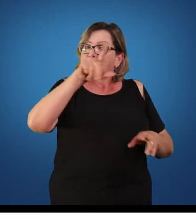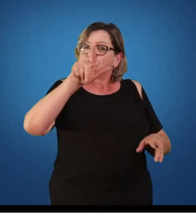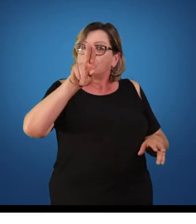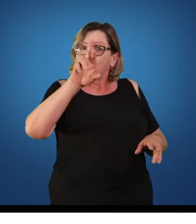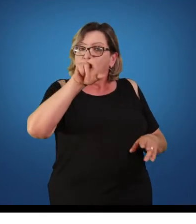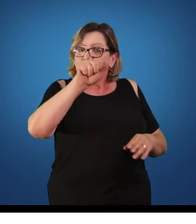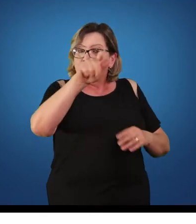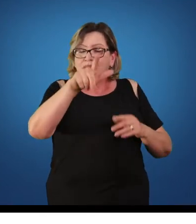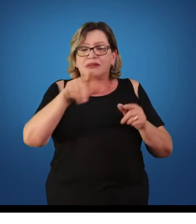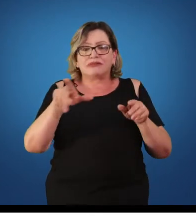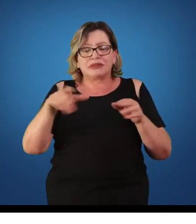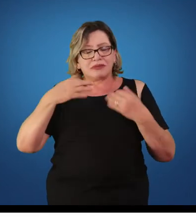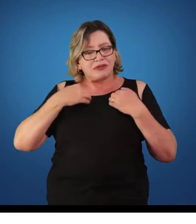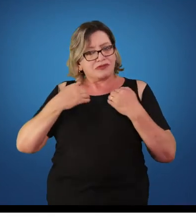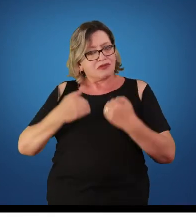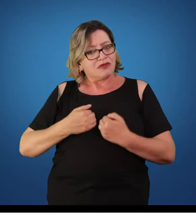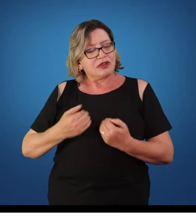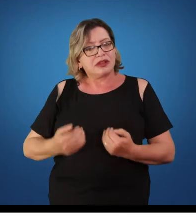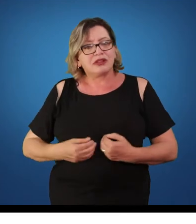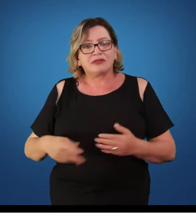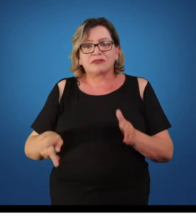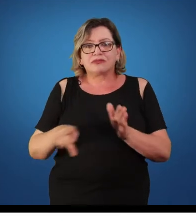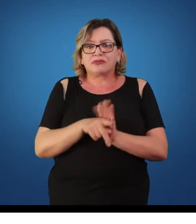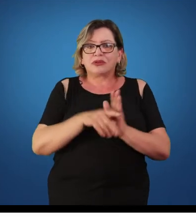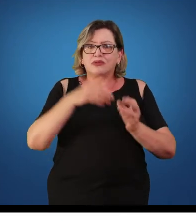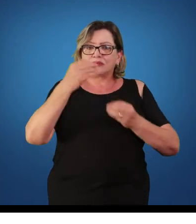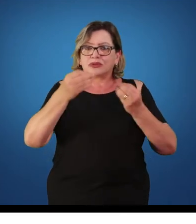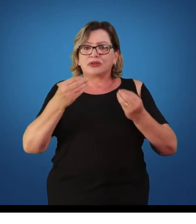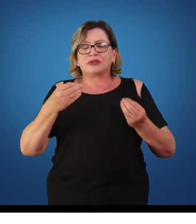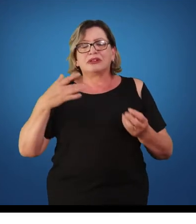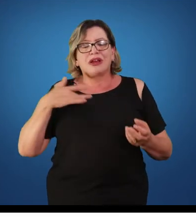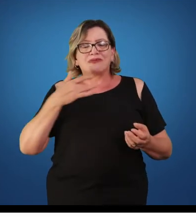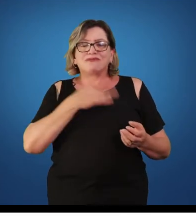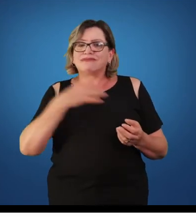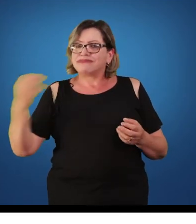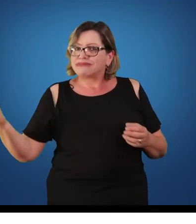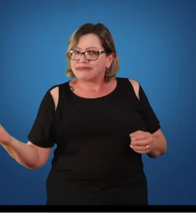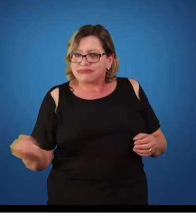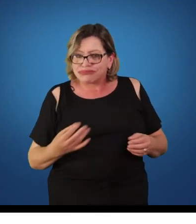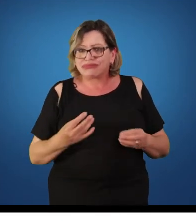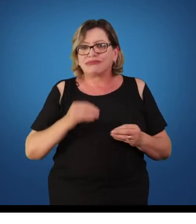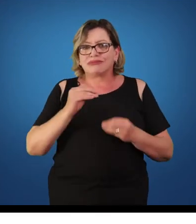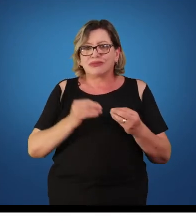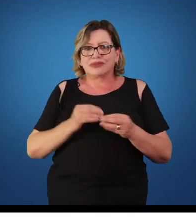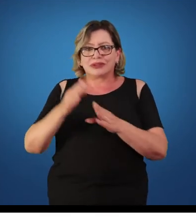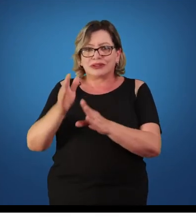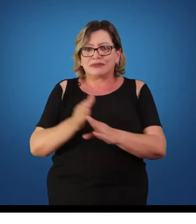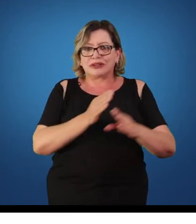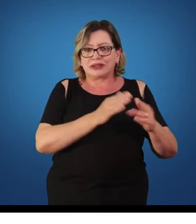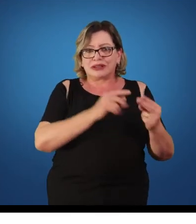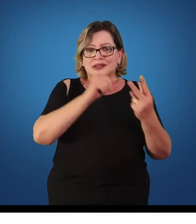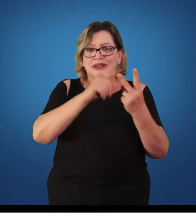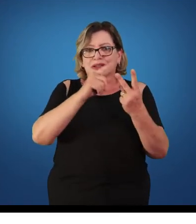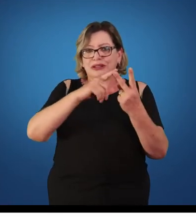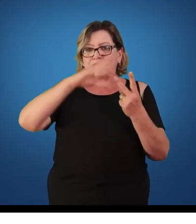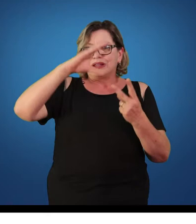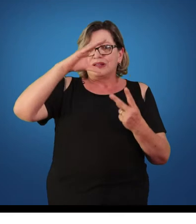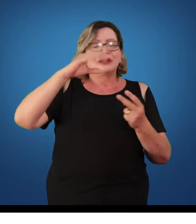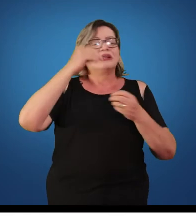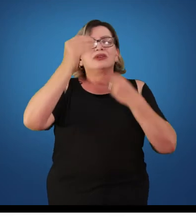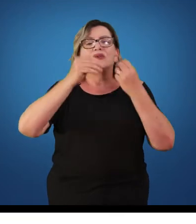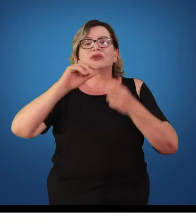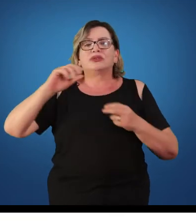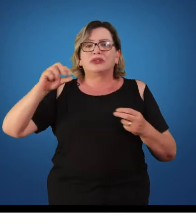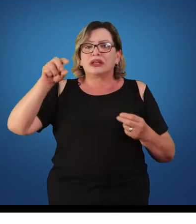e aptidão física, também chamada de saúde renovada. As abordagens classificadas